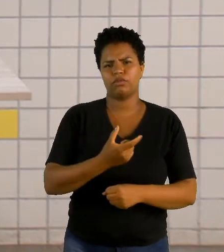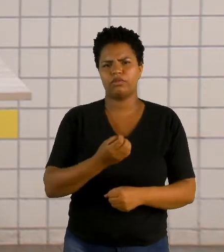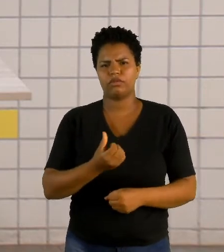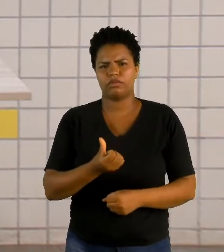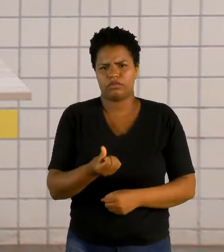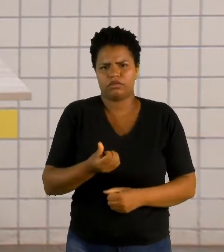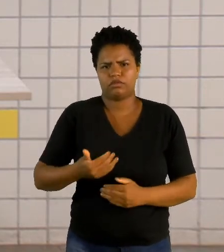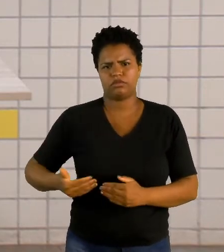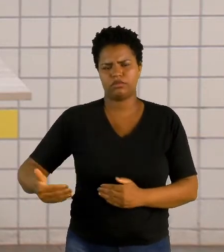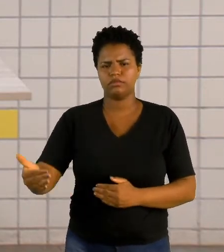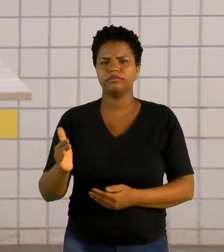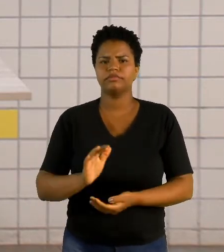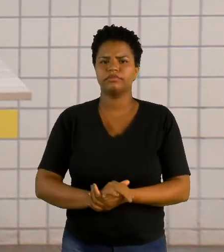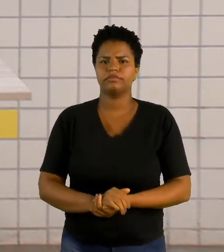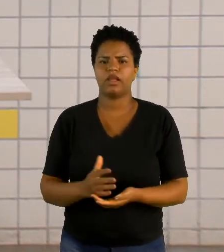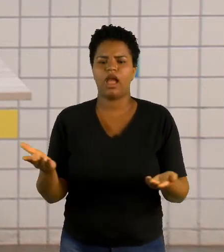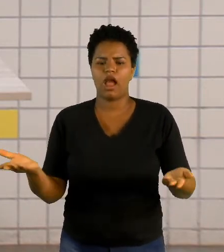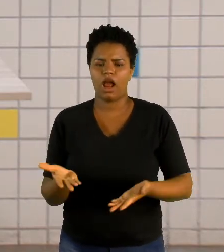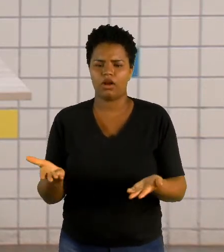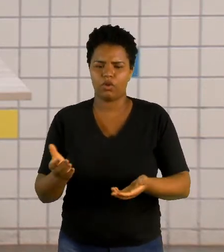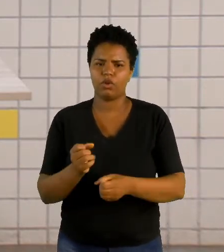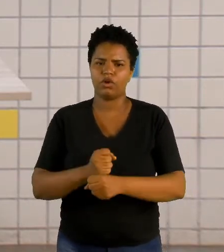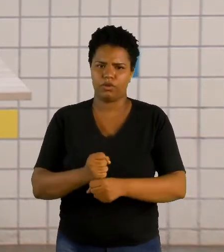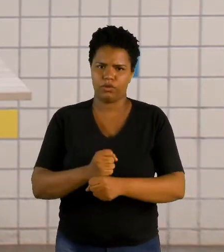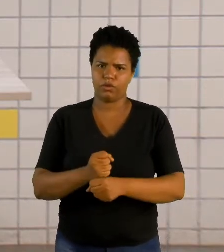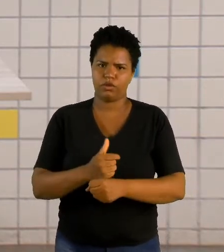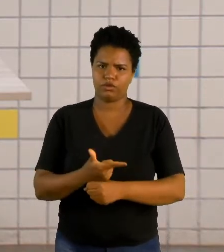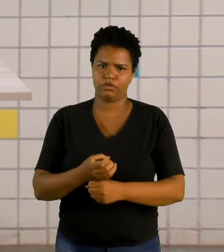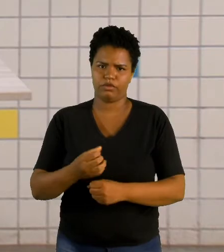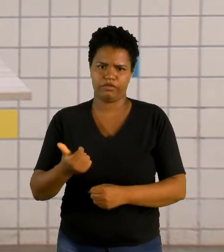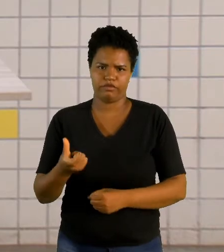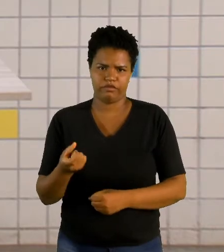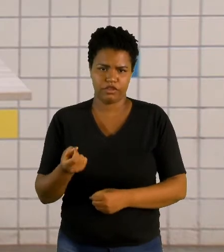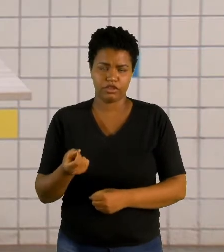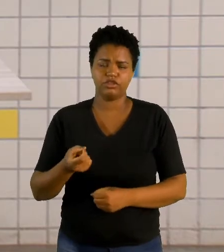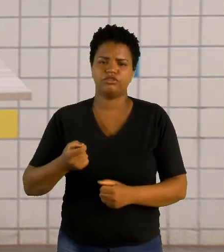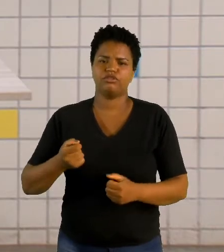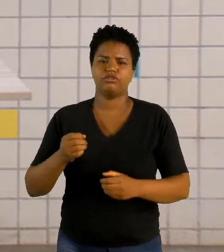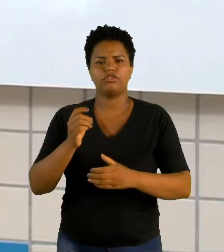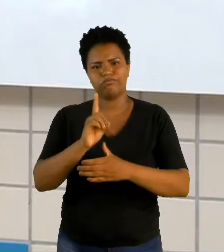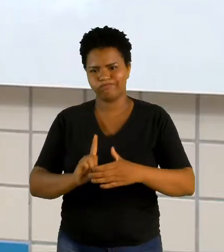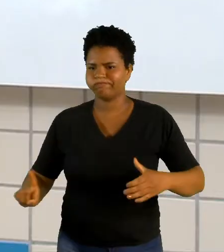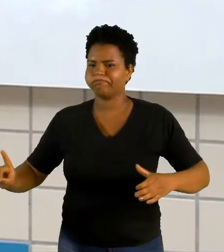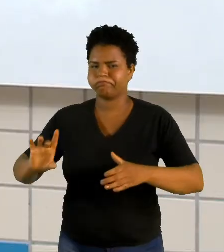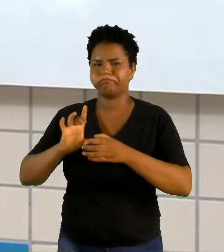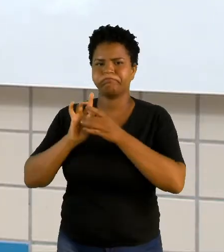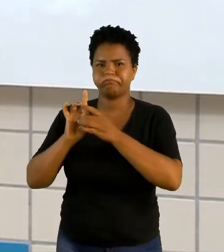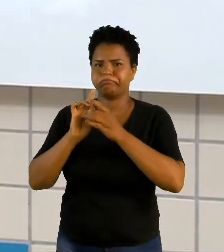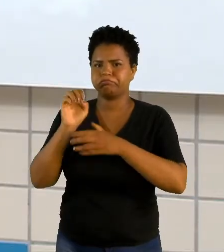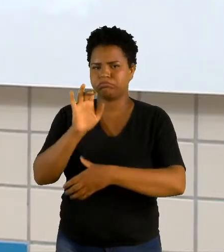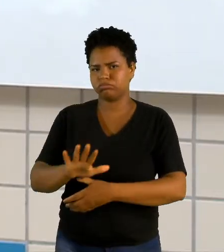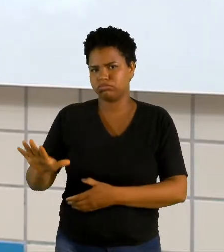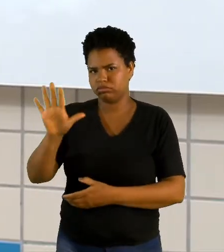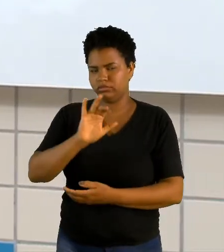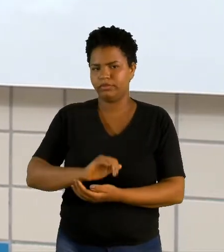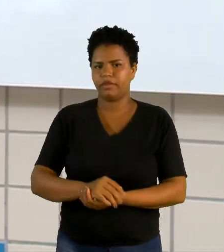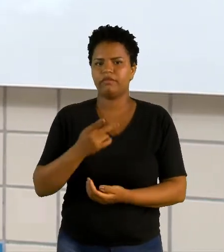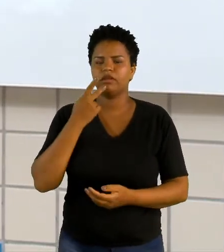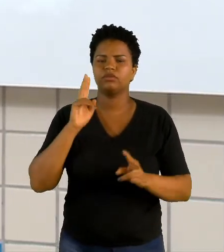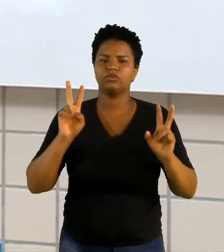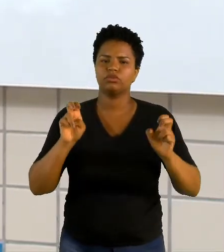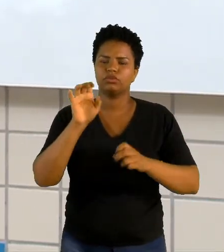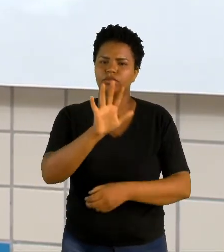acredita-se que esse ano finaliza, esse ano eles saem da União Europeia. Mas falando também da Europa,